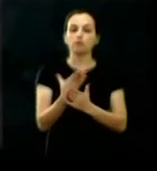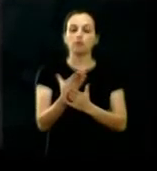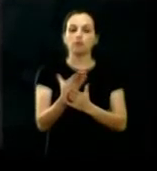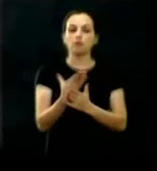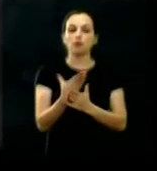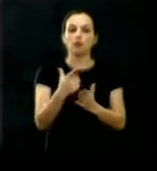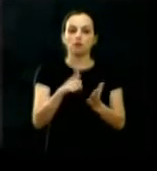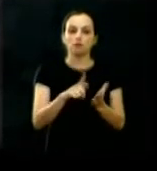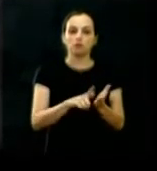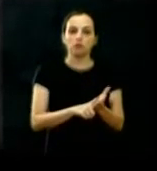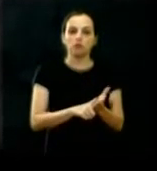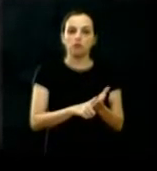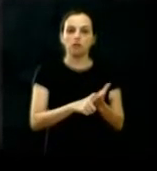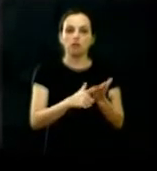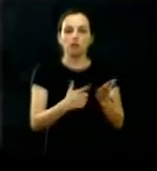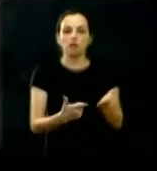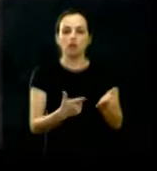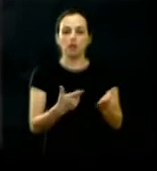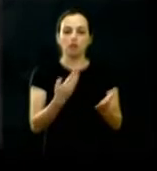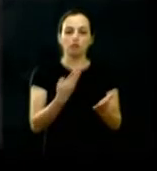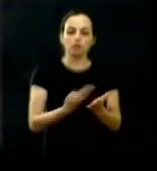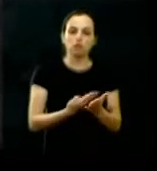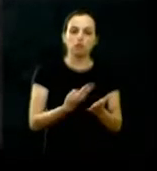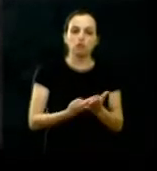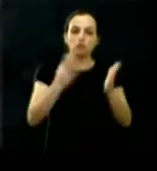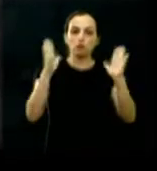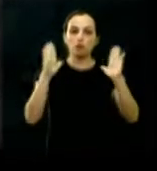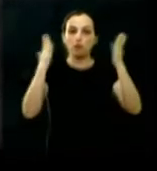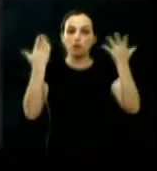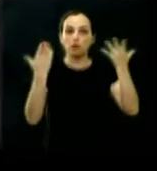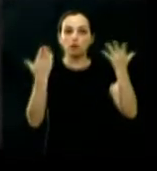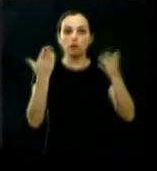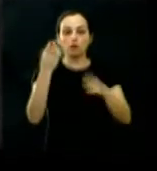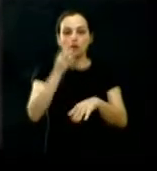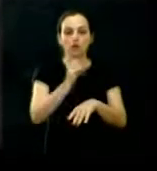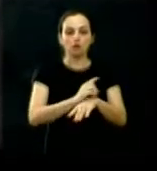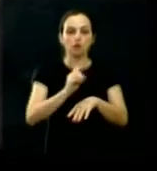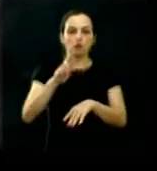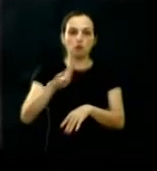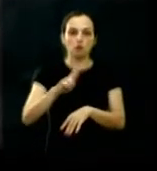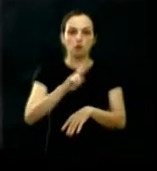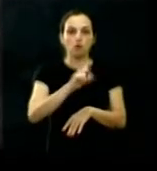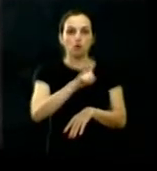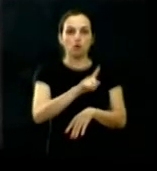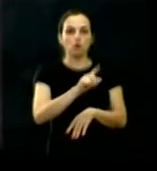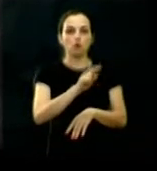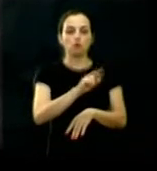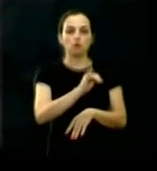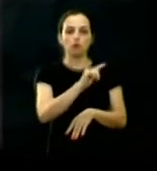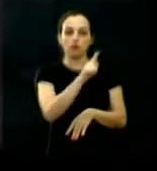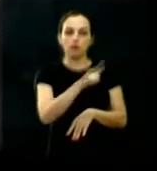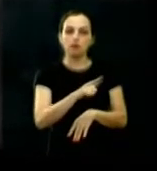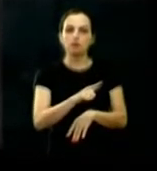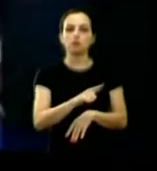lançado o livro Estudos em homenagem ao doutor Luiz Fabiano Correia foi juiz aqui em Araraquara